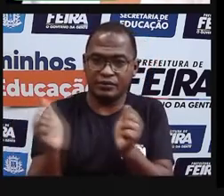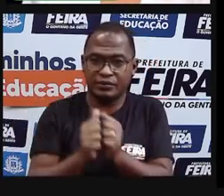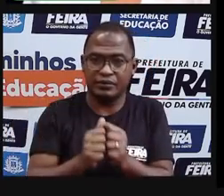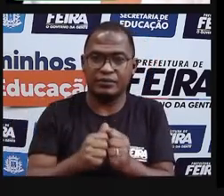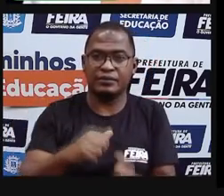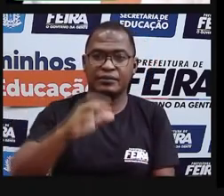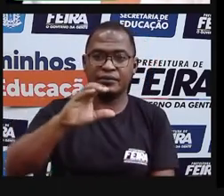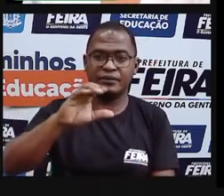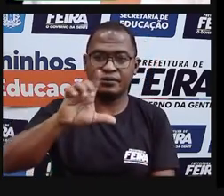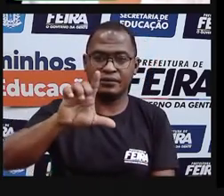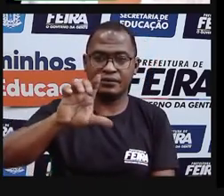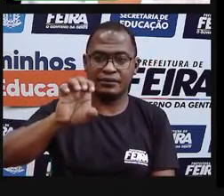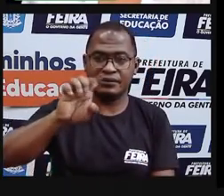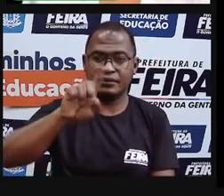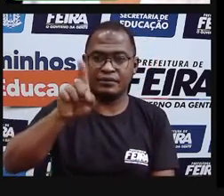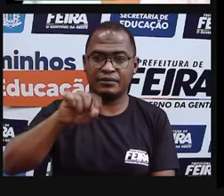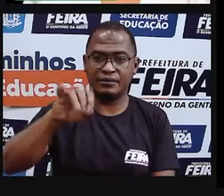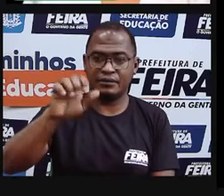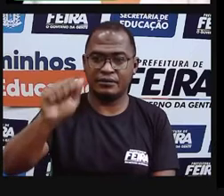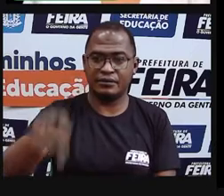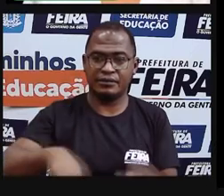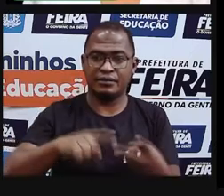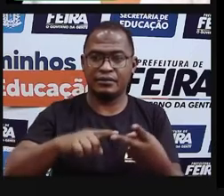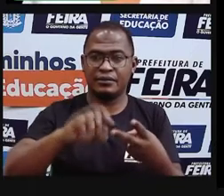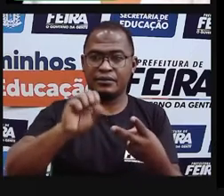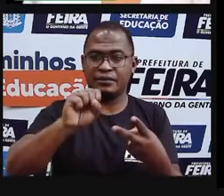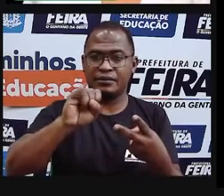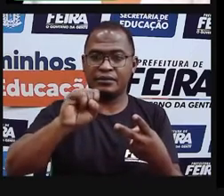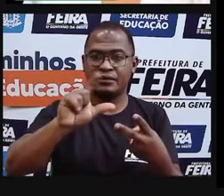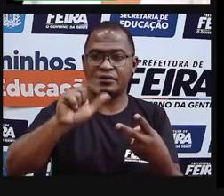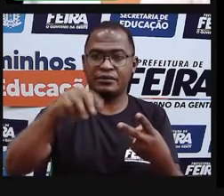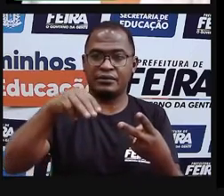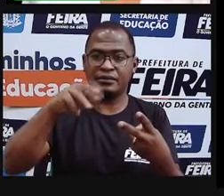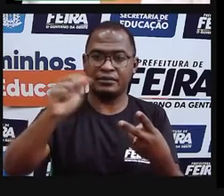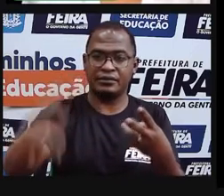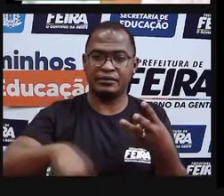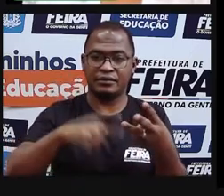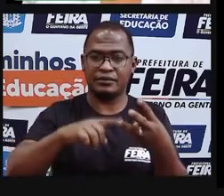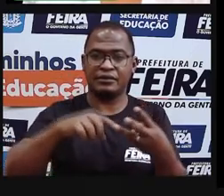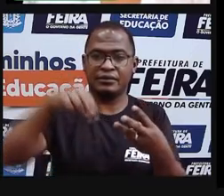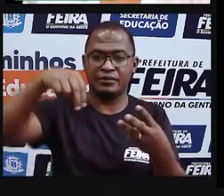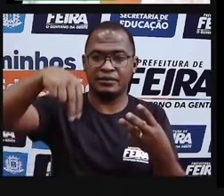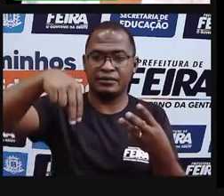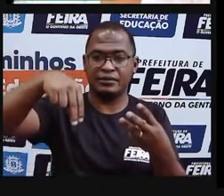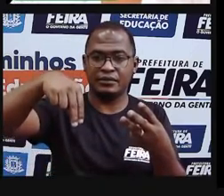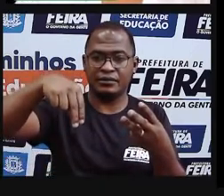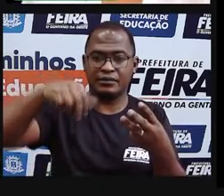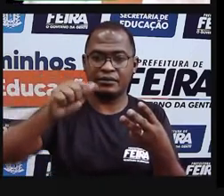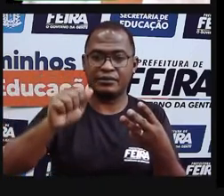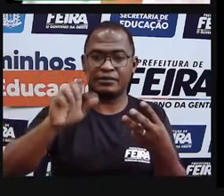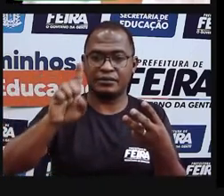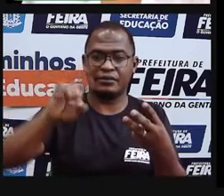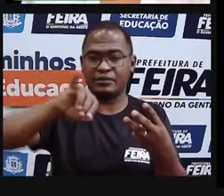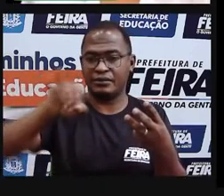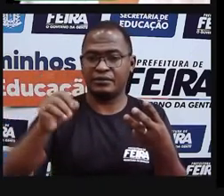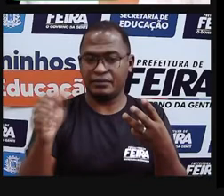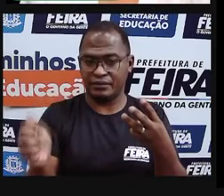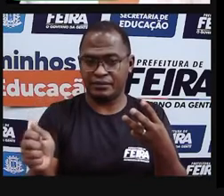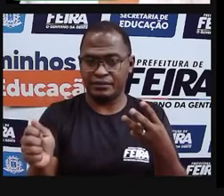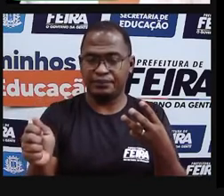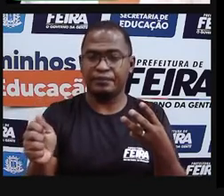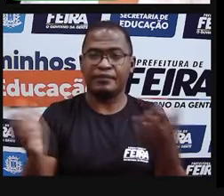Clésia, Silvana e eu, Nádia. Vamos voltar a falar um pouco sobre saúde, sobre cuidados,